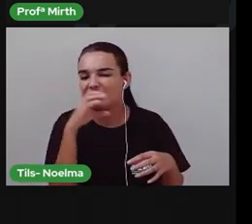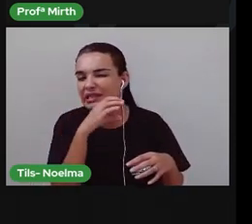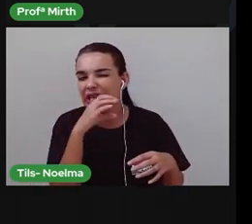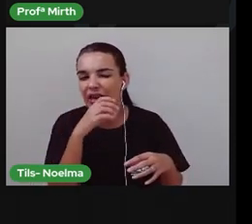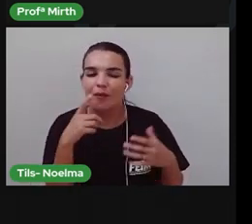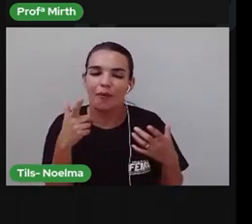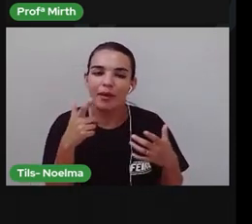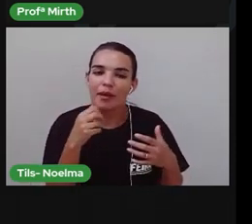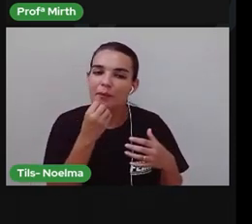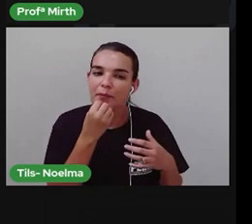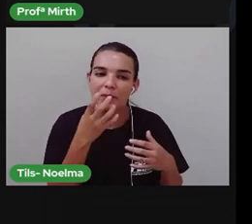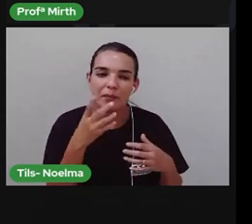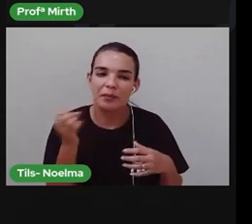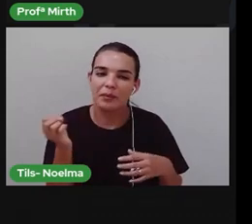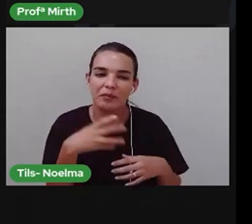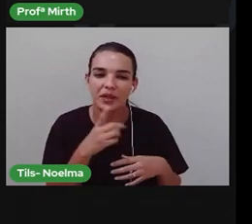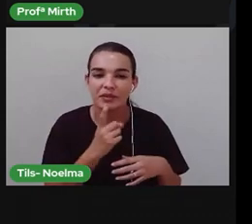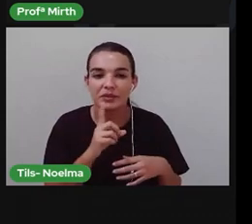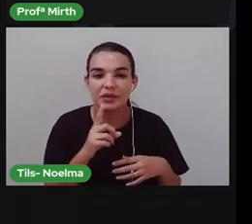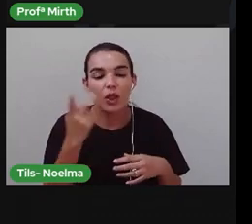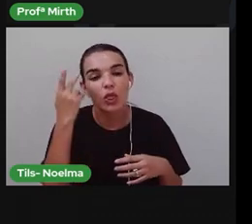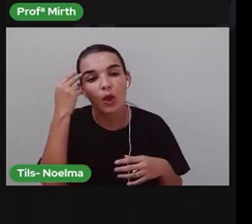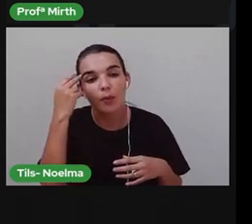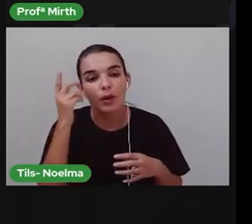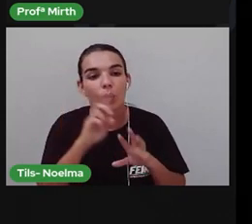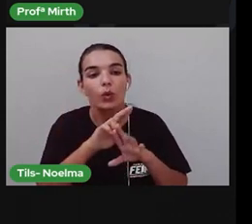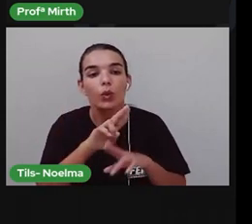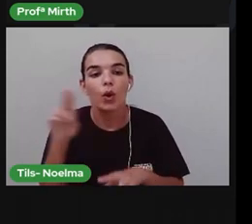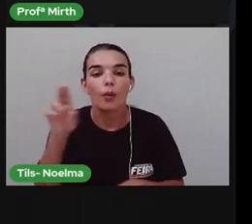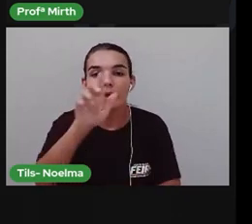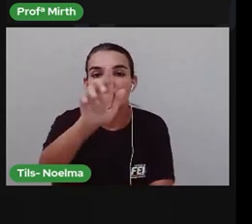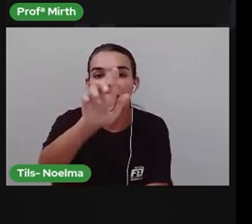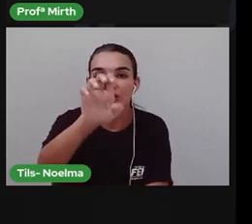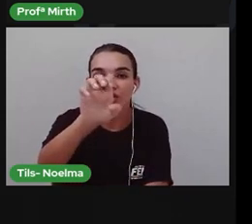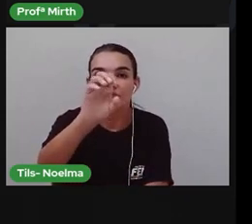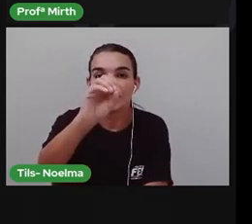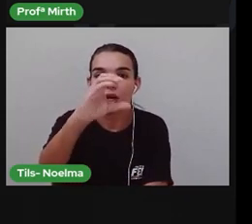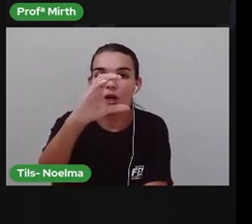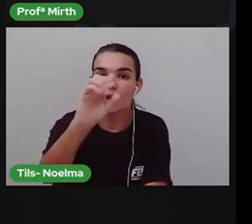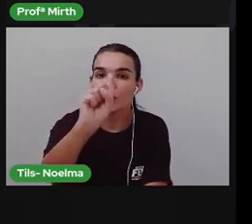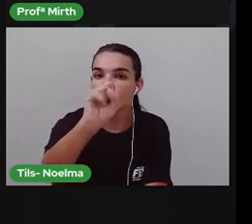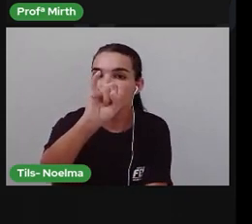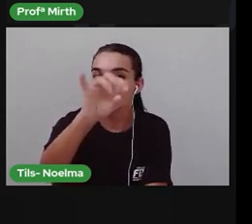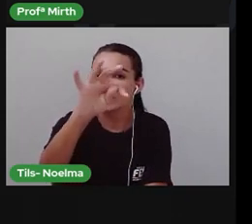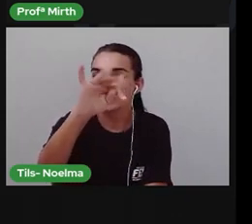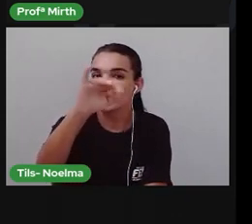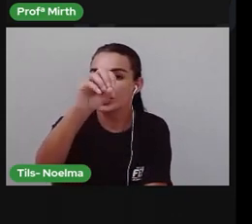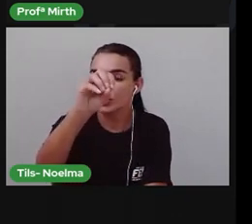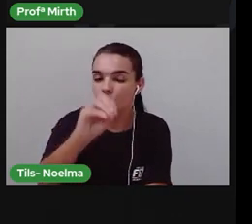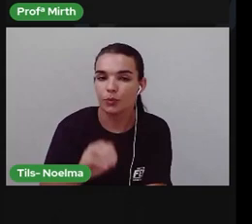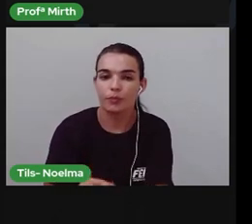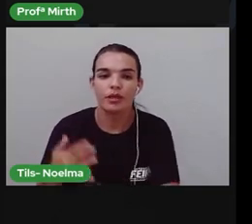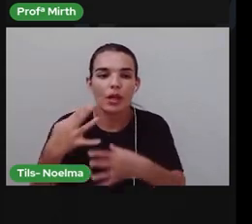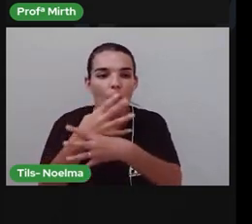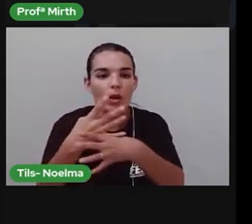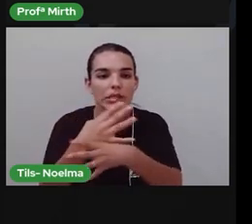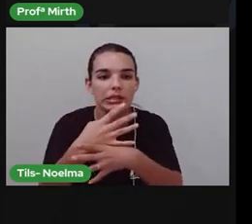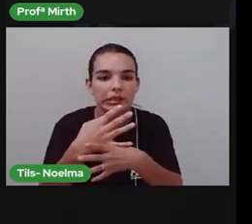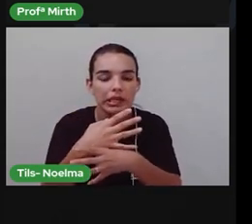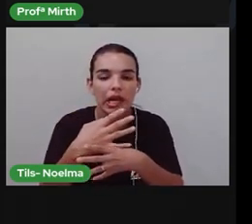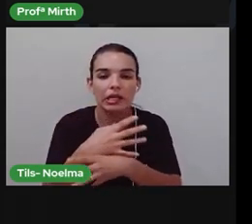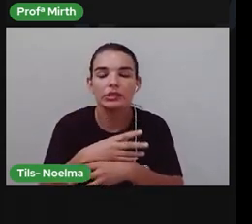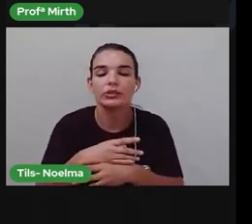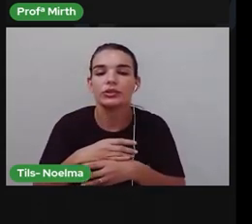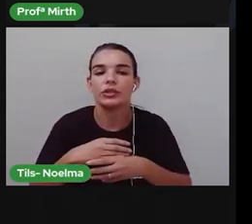Demarcadas Pelo parque São os geocítios Esse fica Em Santana do Cariri No meio De uma área De